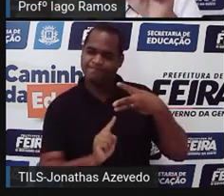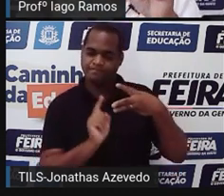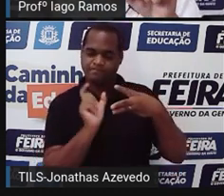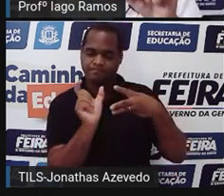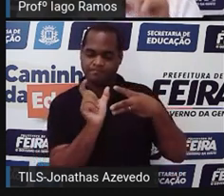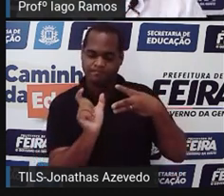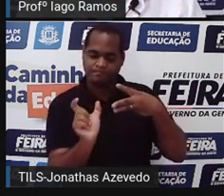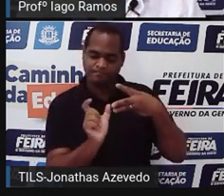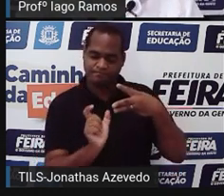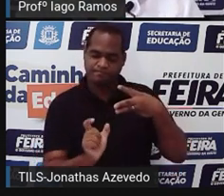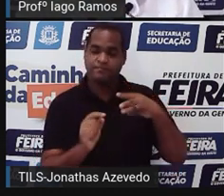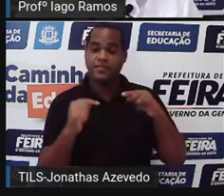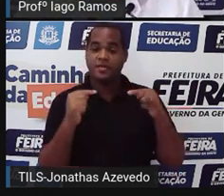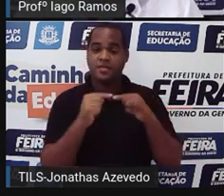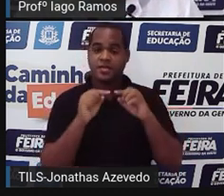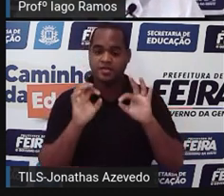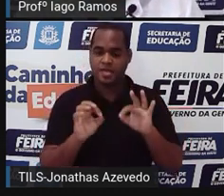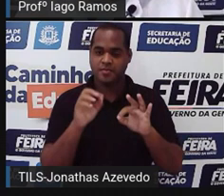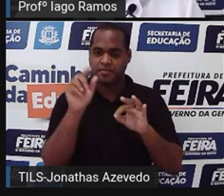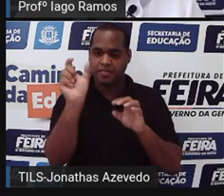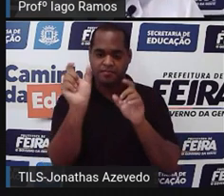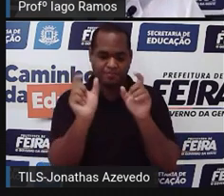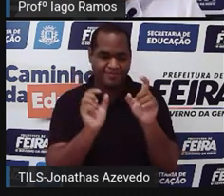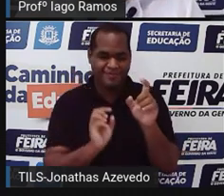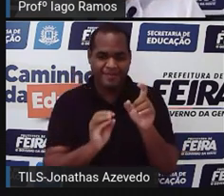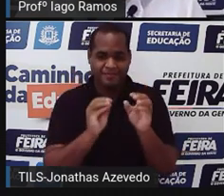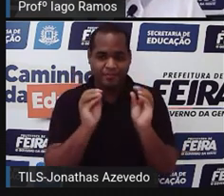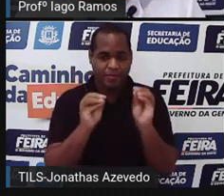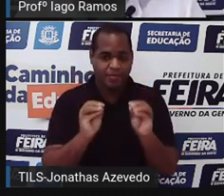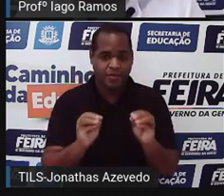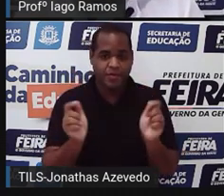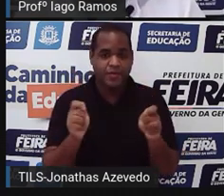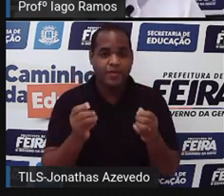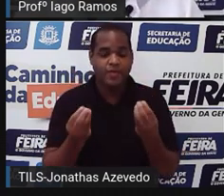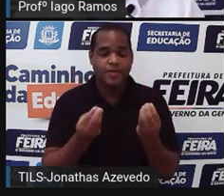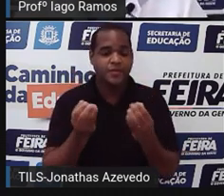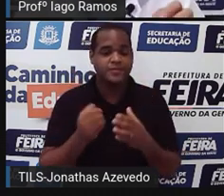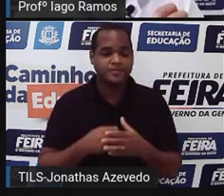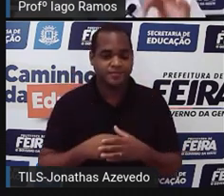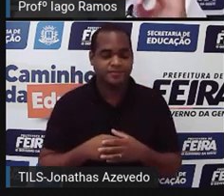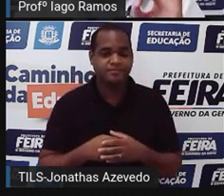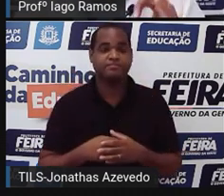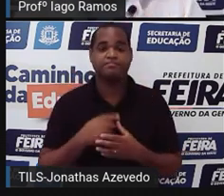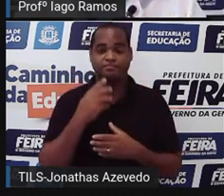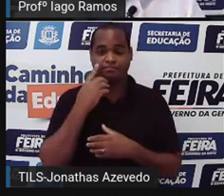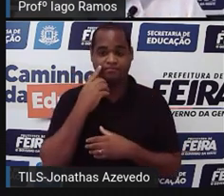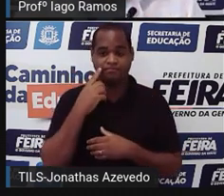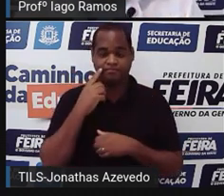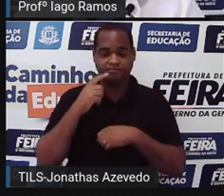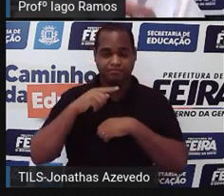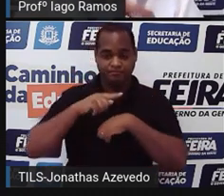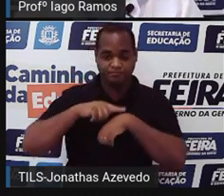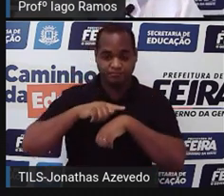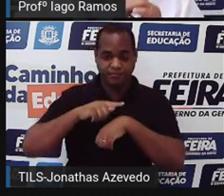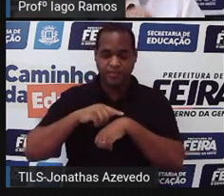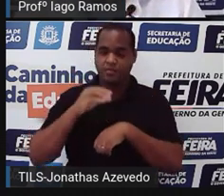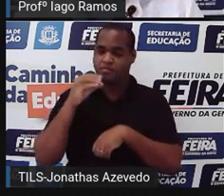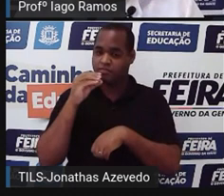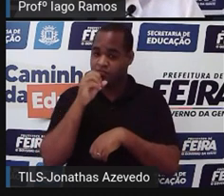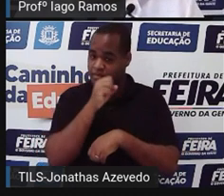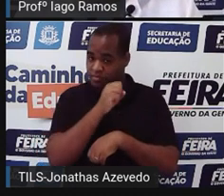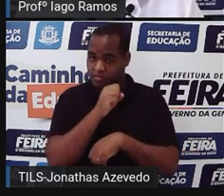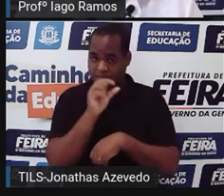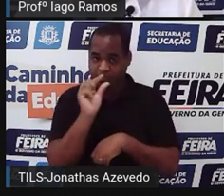vai preencher corretamente aqueles espaços na frase? Então, vamos fazer assim, ó, eu vou te dar um tempinho, mas é pouco